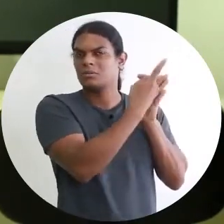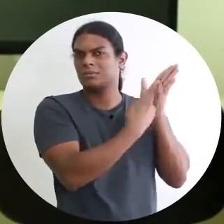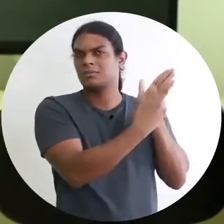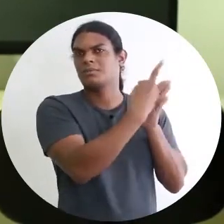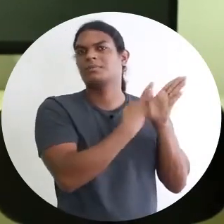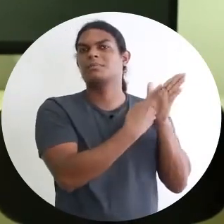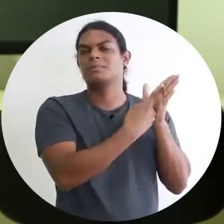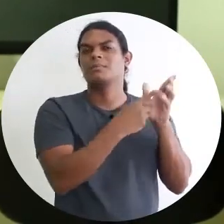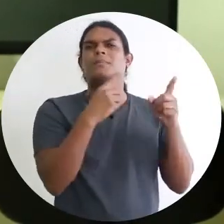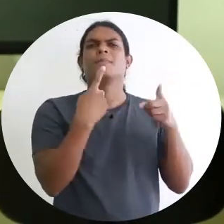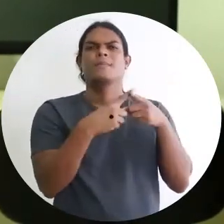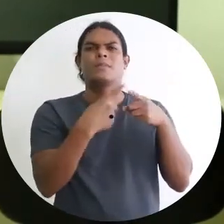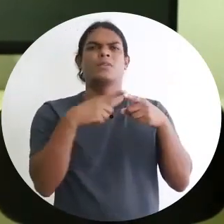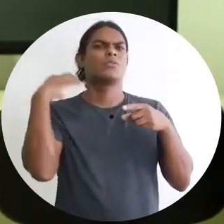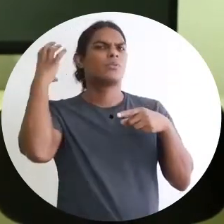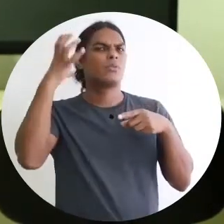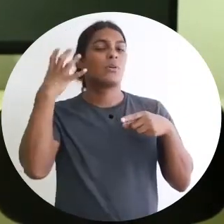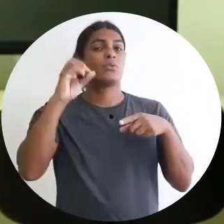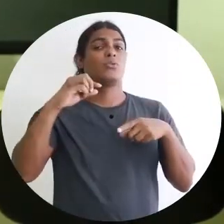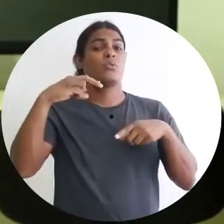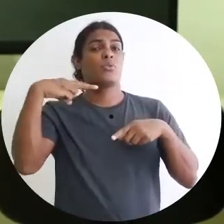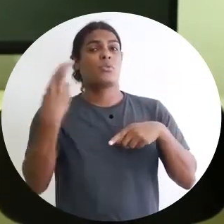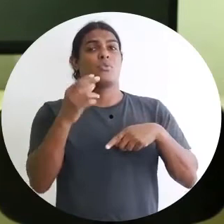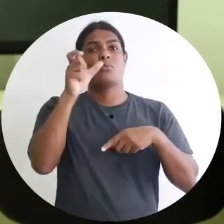outra pessoa descrever a imagem, ok?